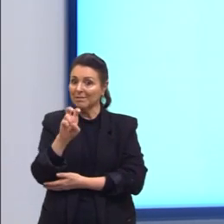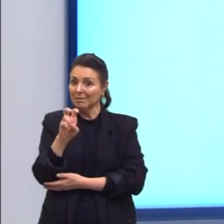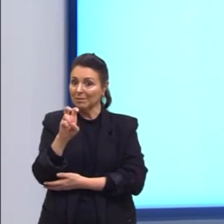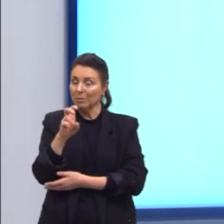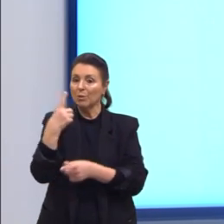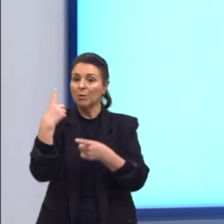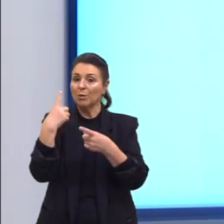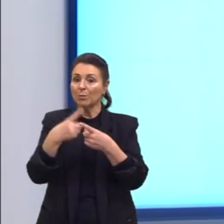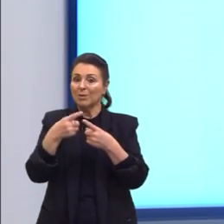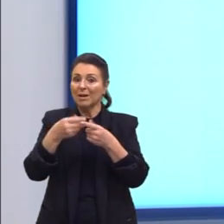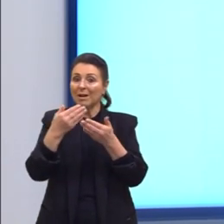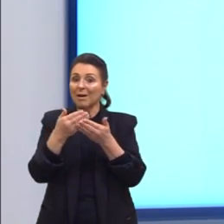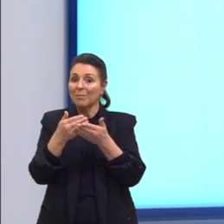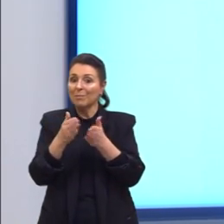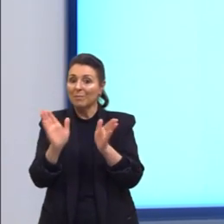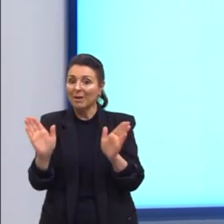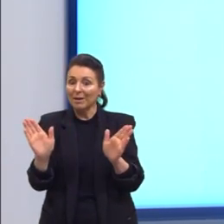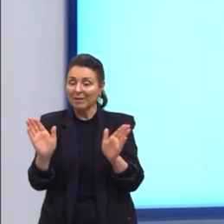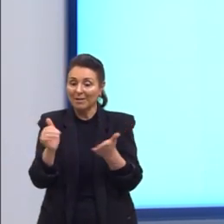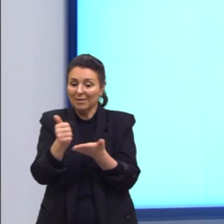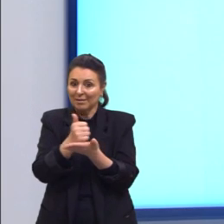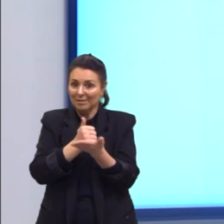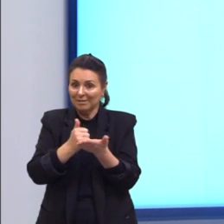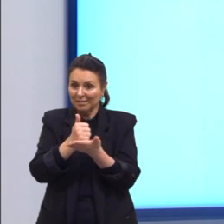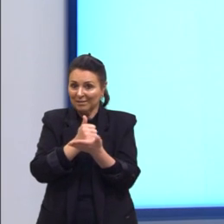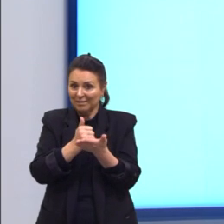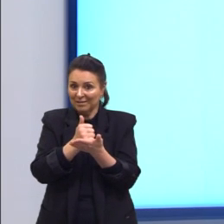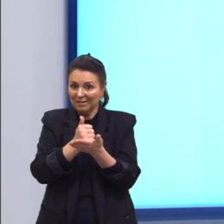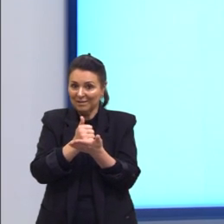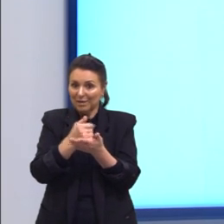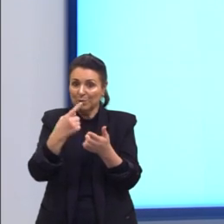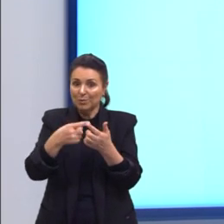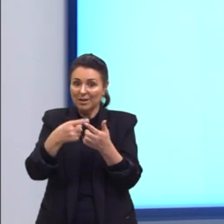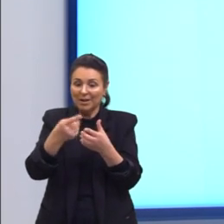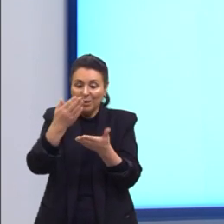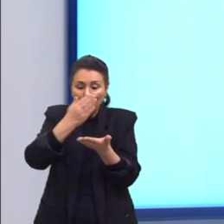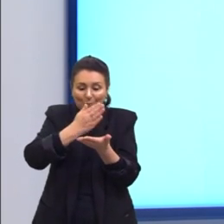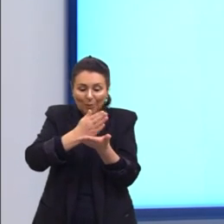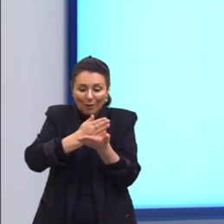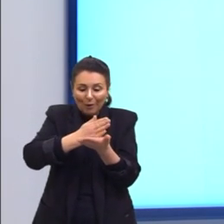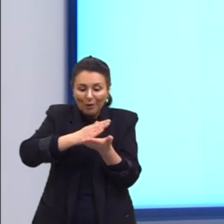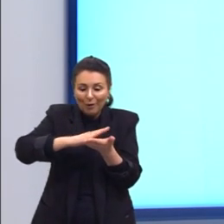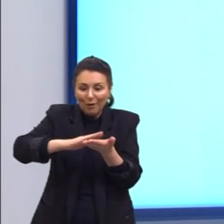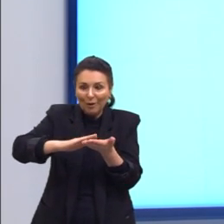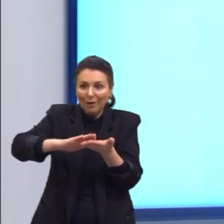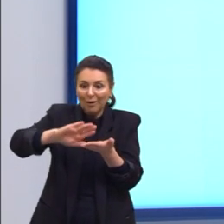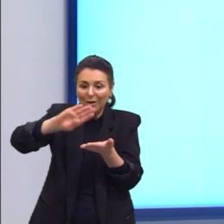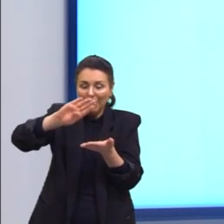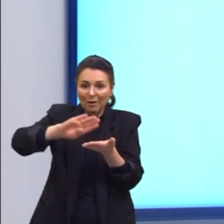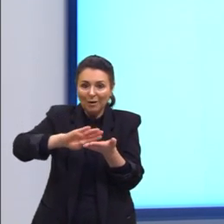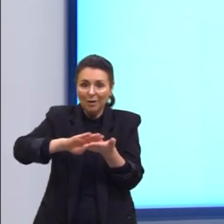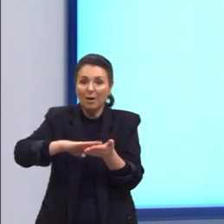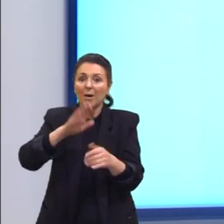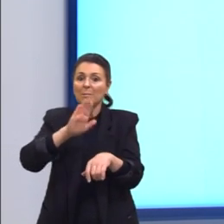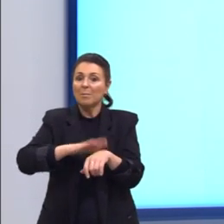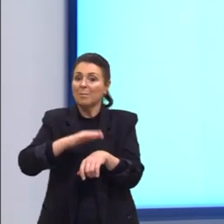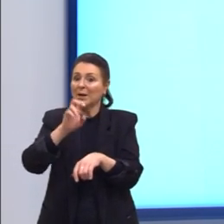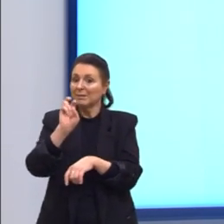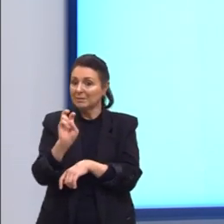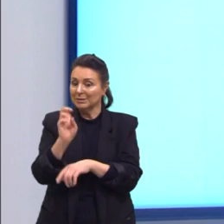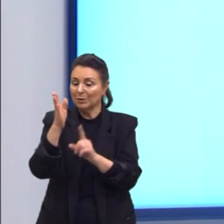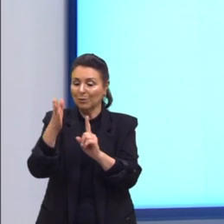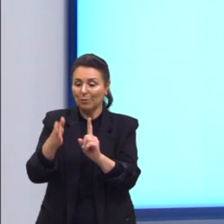figura é aberta em uma das bases, né? Ela é um buraquinho. Então, nós teríamos mais cinco faces ali.